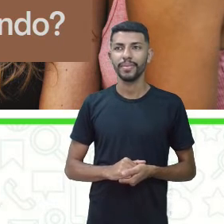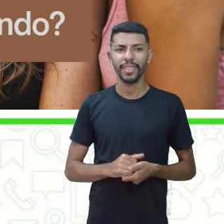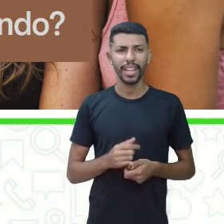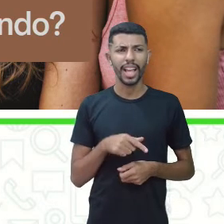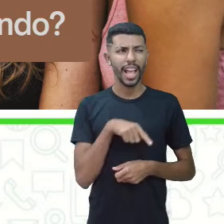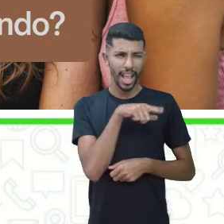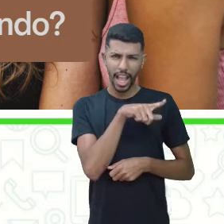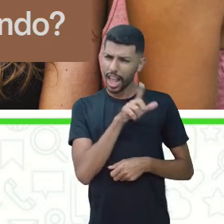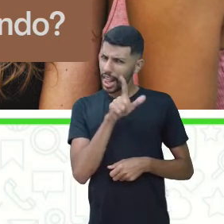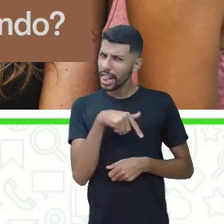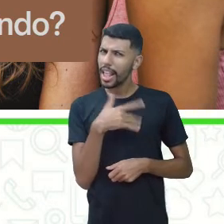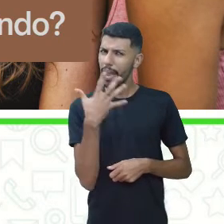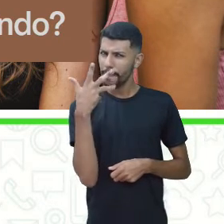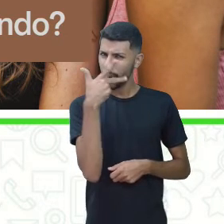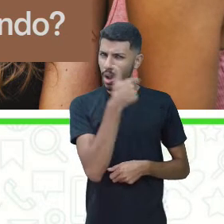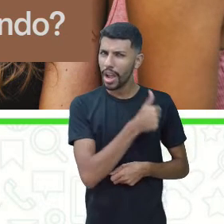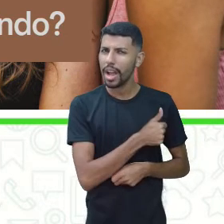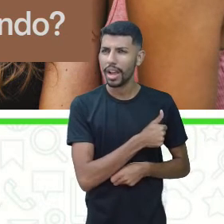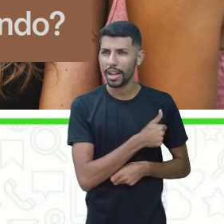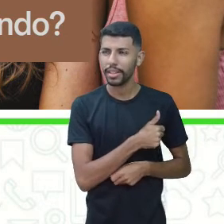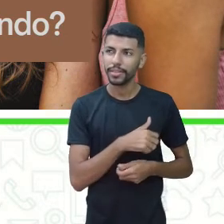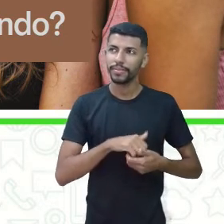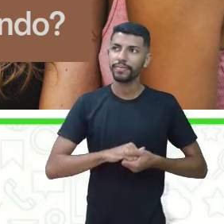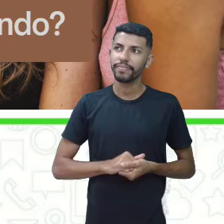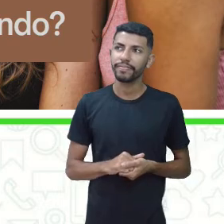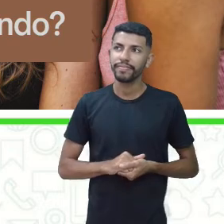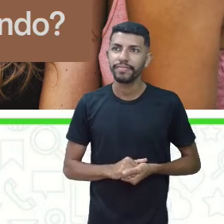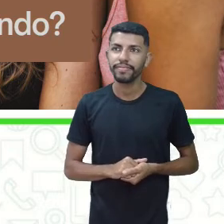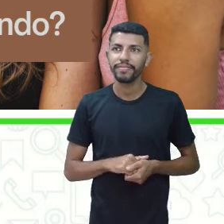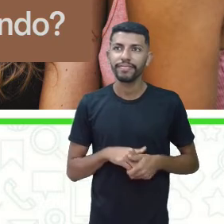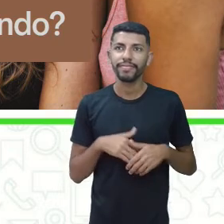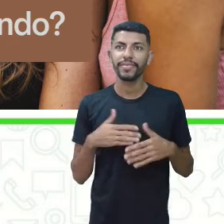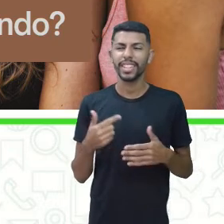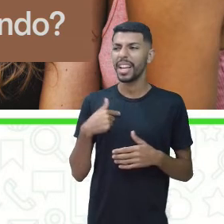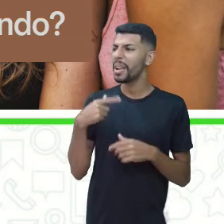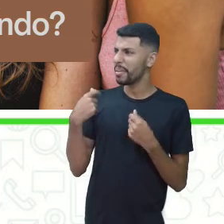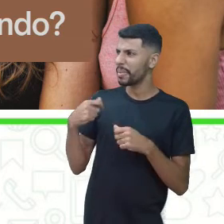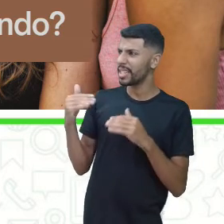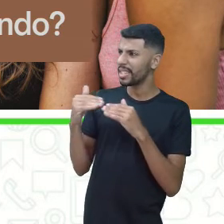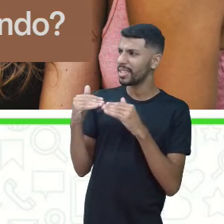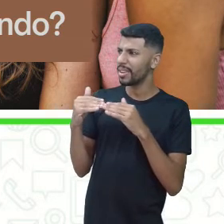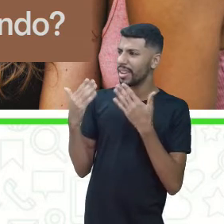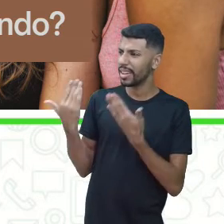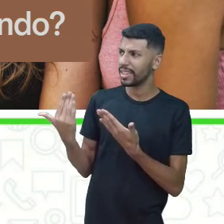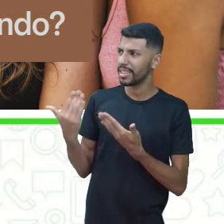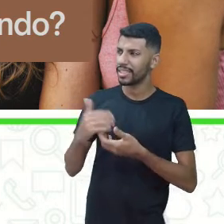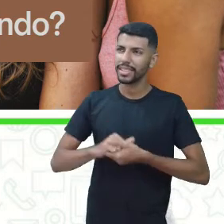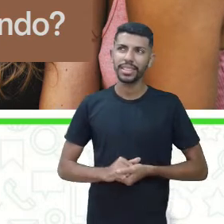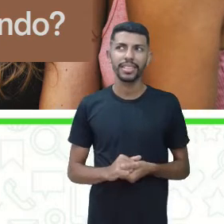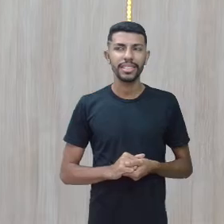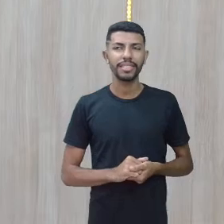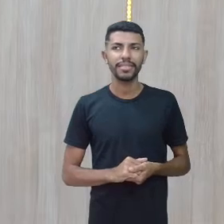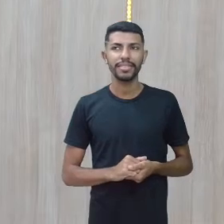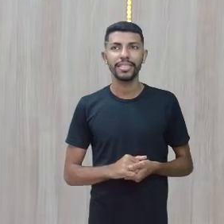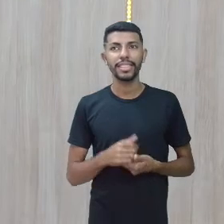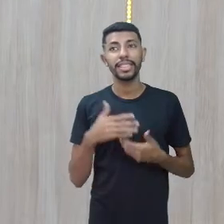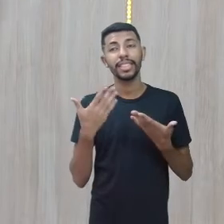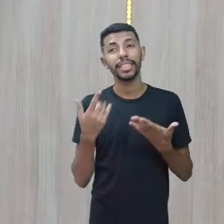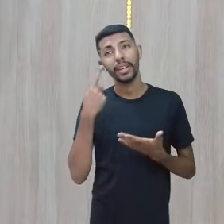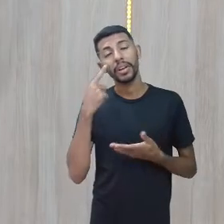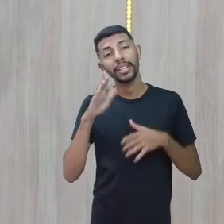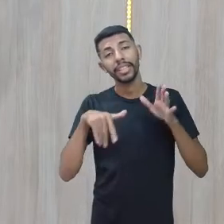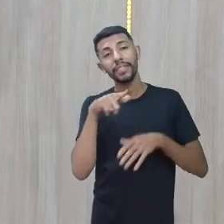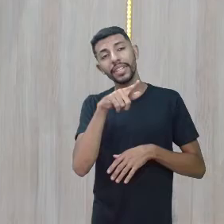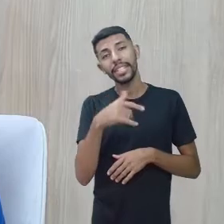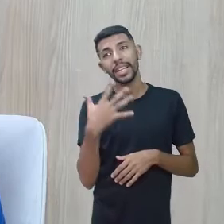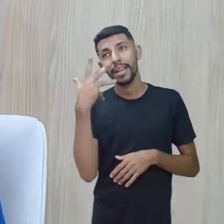bonitinho? Eu não preciso concordar com isso não, né, professor? Dois negão bonitos aqui, eu vou concordar com a coisa dessa? Pois é. Ele pode